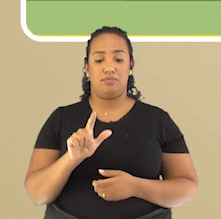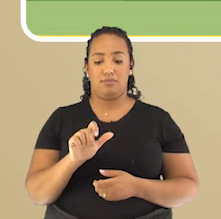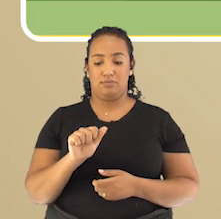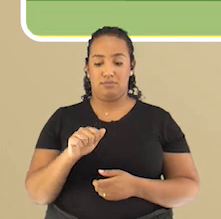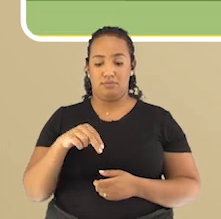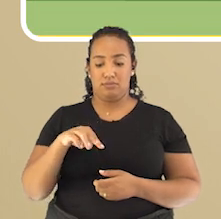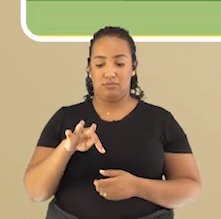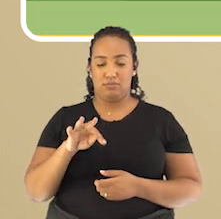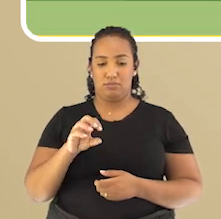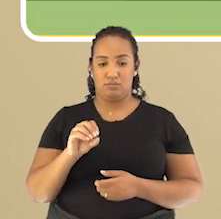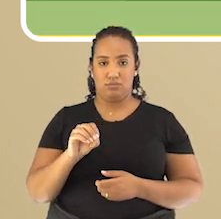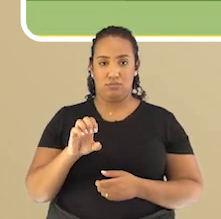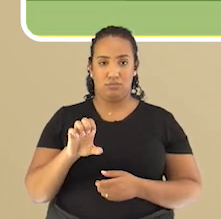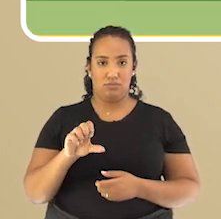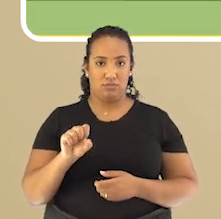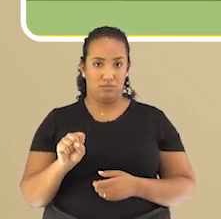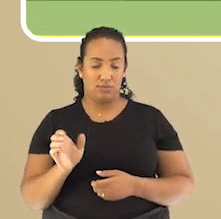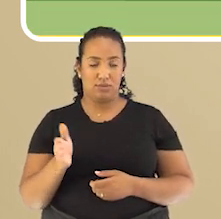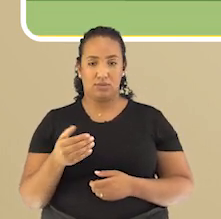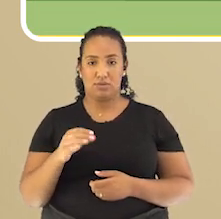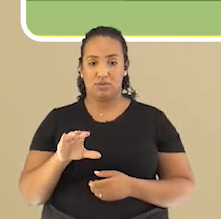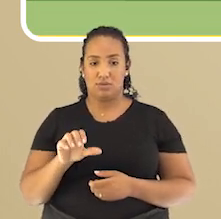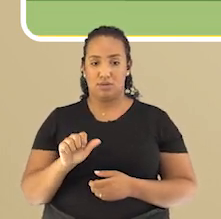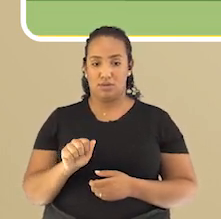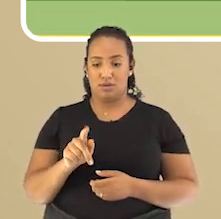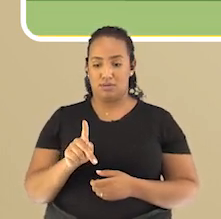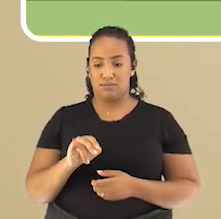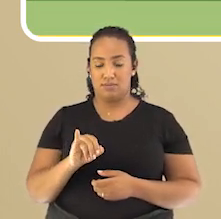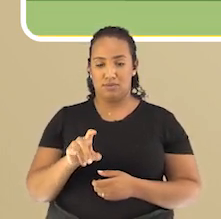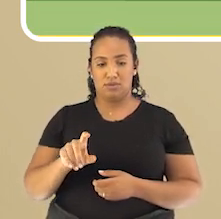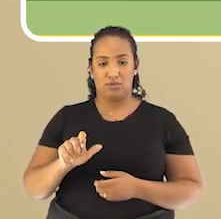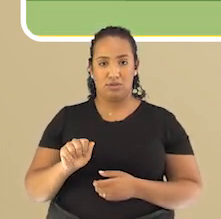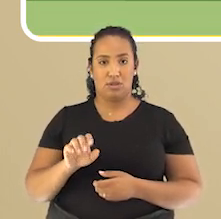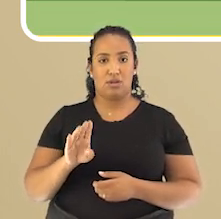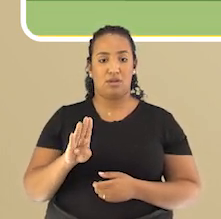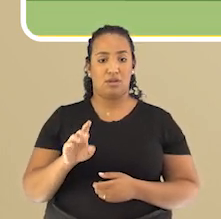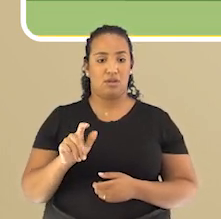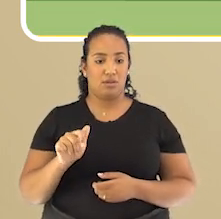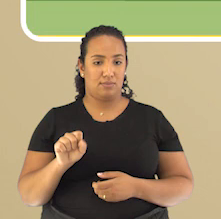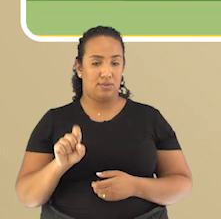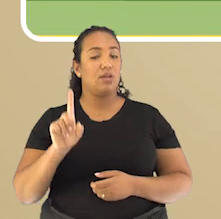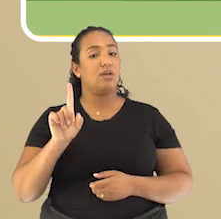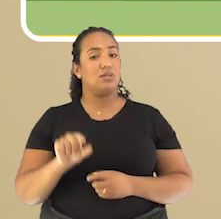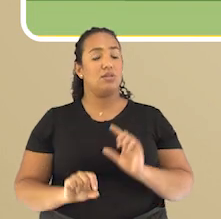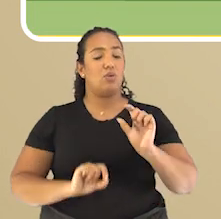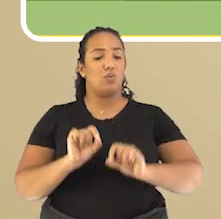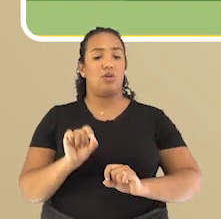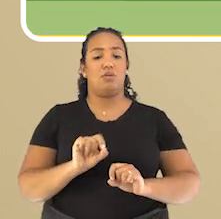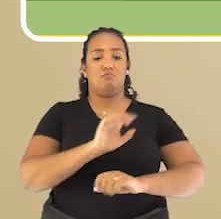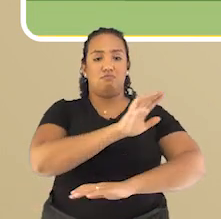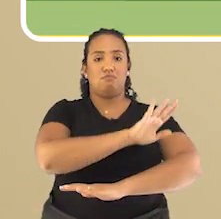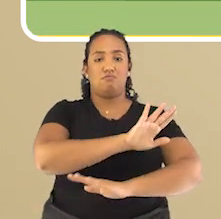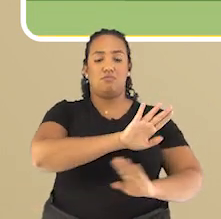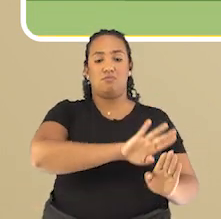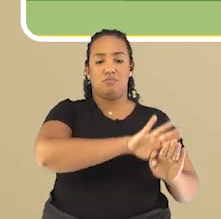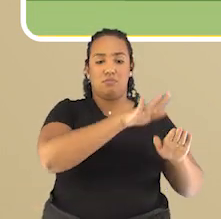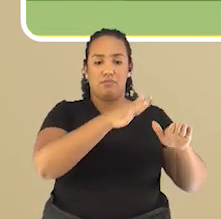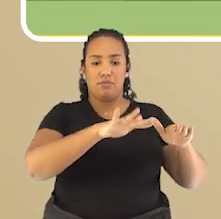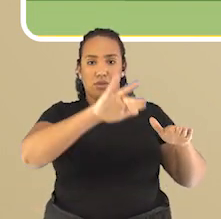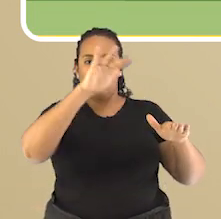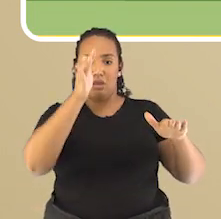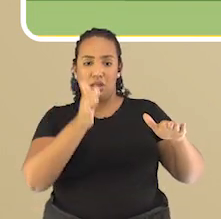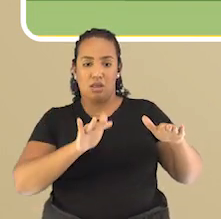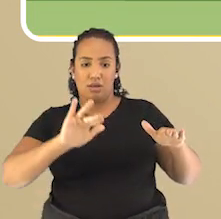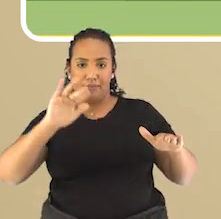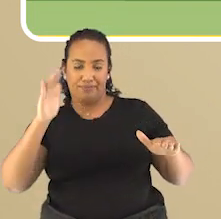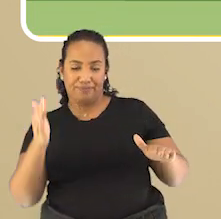que fica em Pancas, um exemplo de região de Planalto. Já na segunda imagem nós temos um